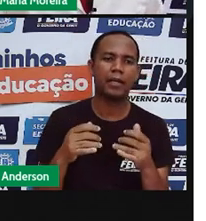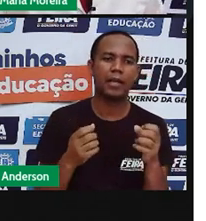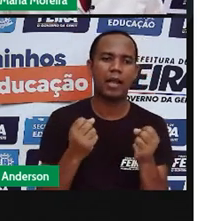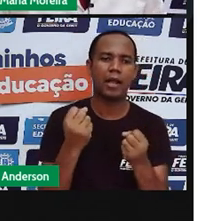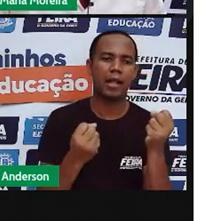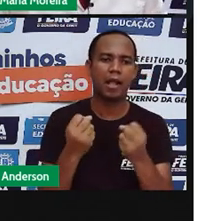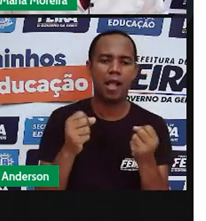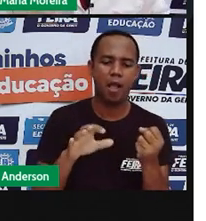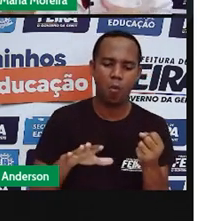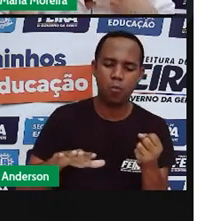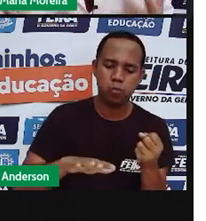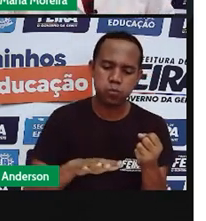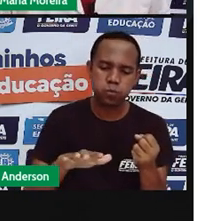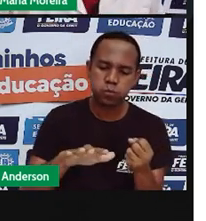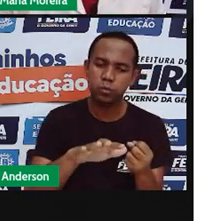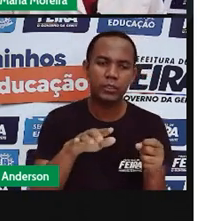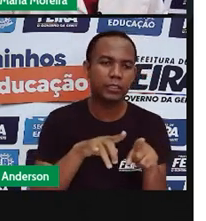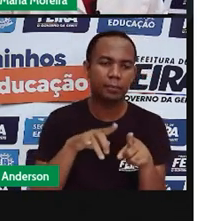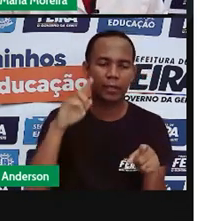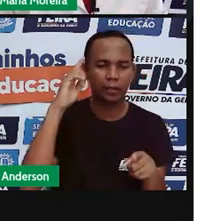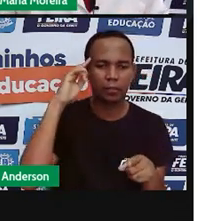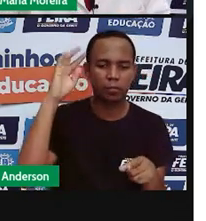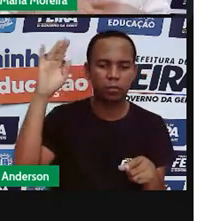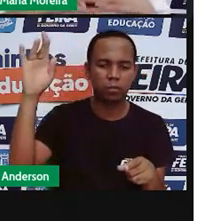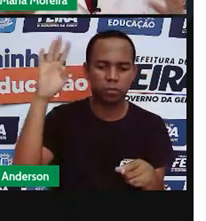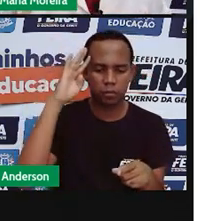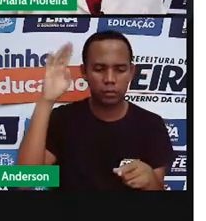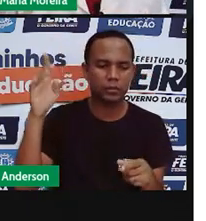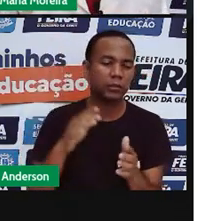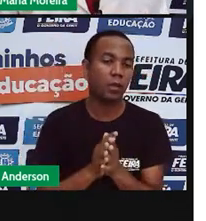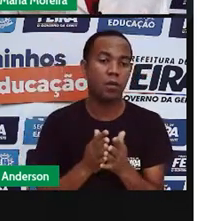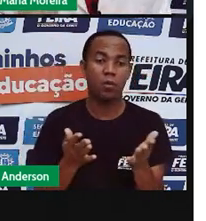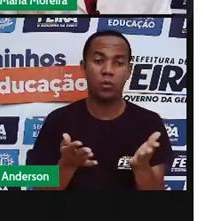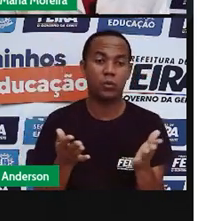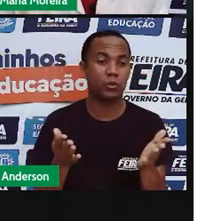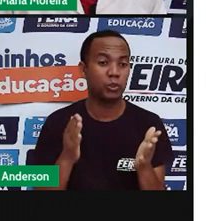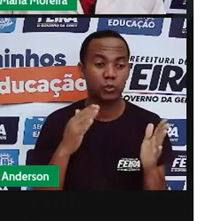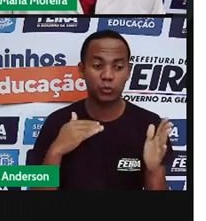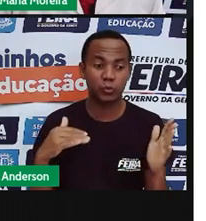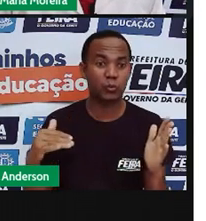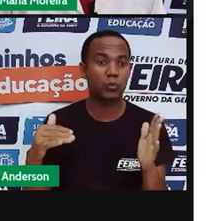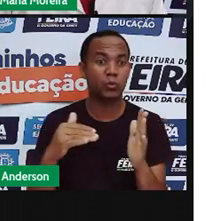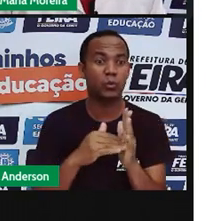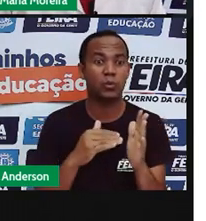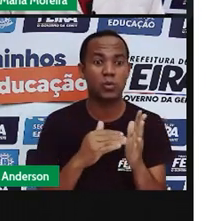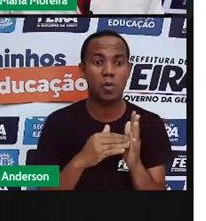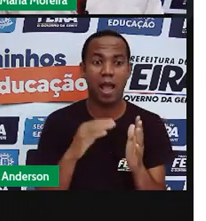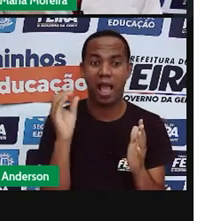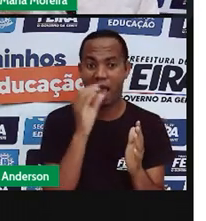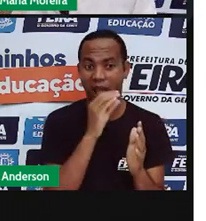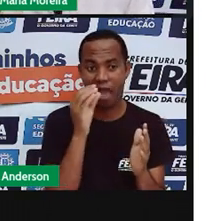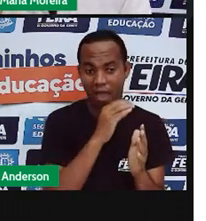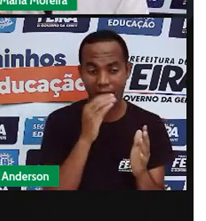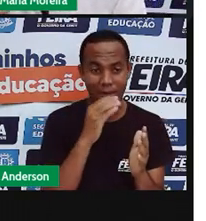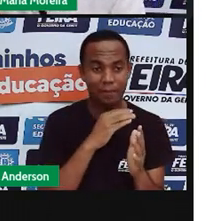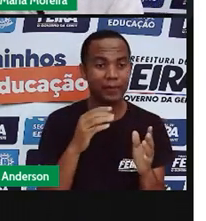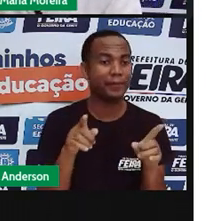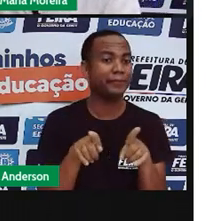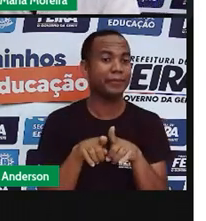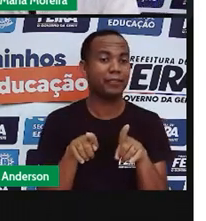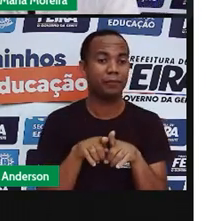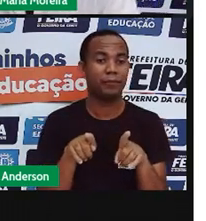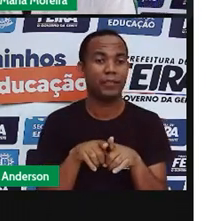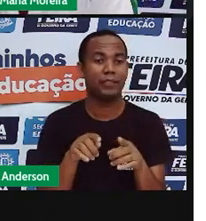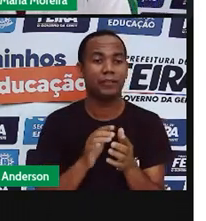tecnologia, onde tudo é muito rápido e tudo se move, tudo é muito real, então a imaginação, ela está